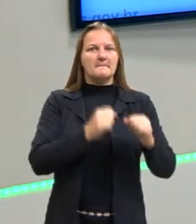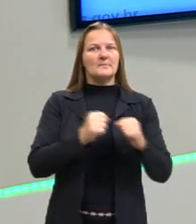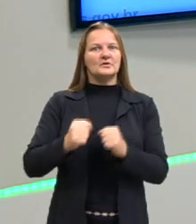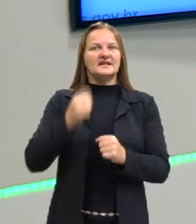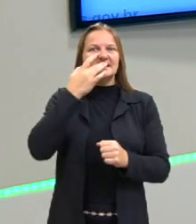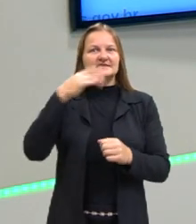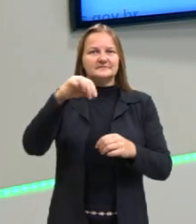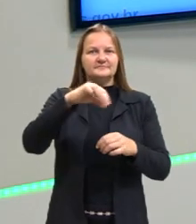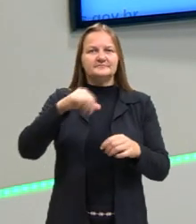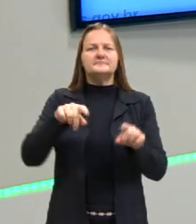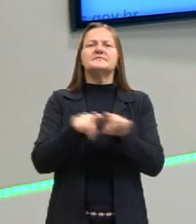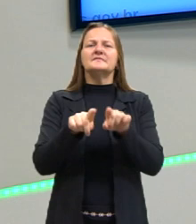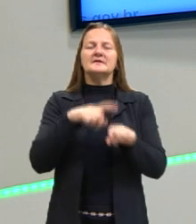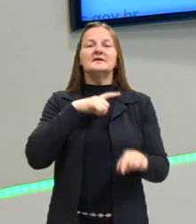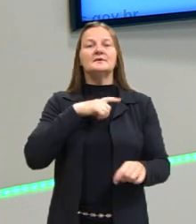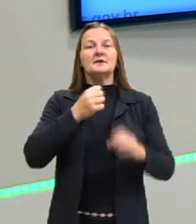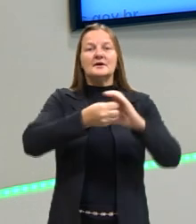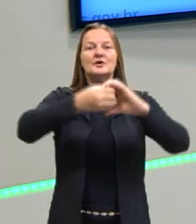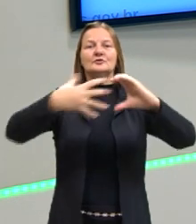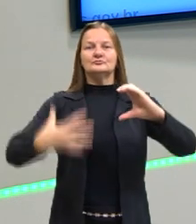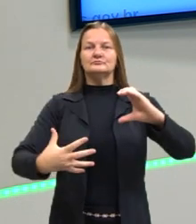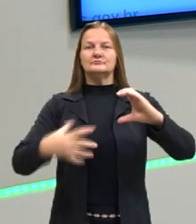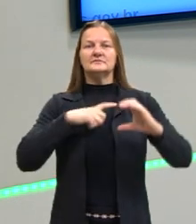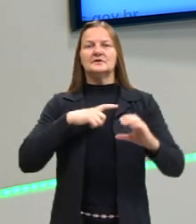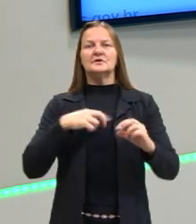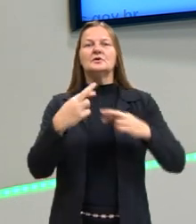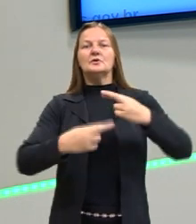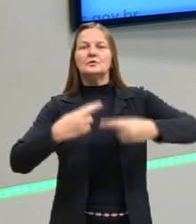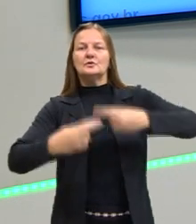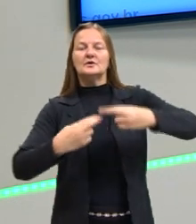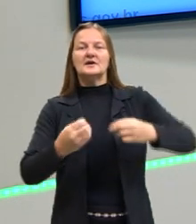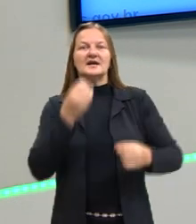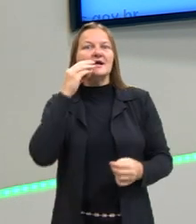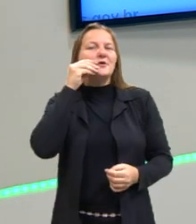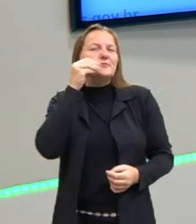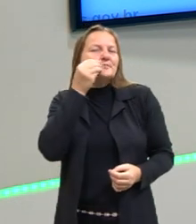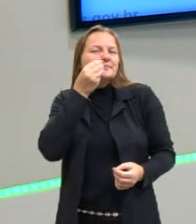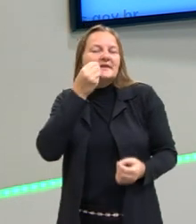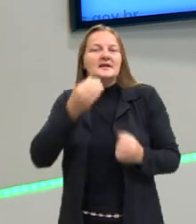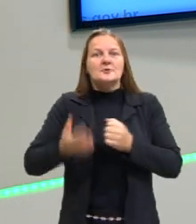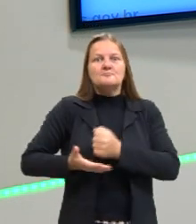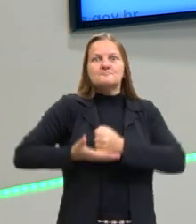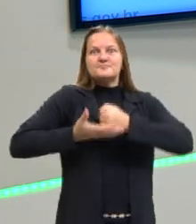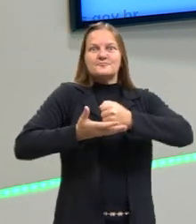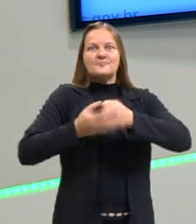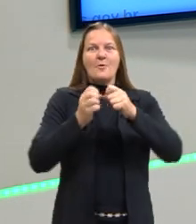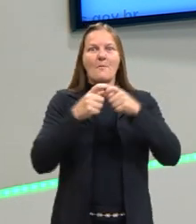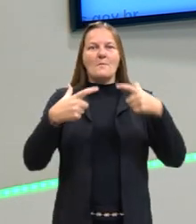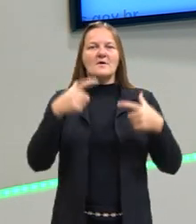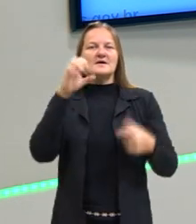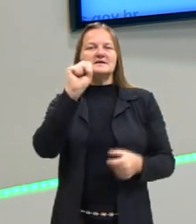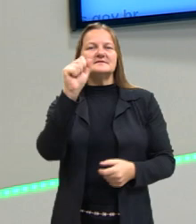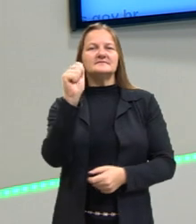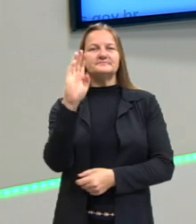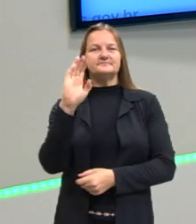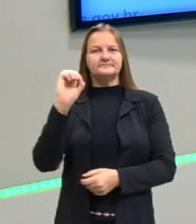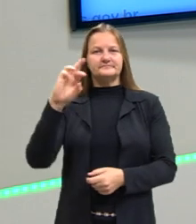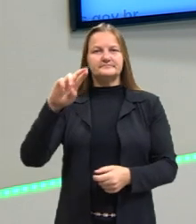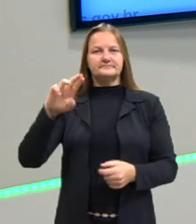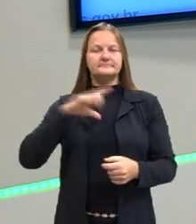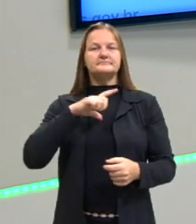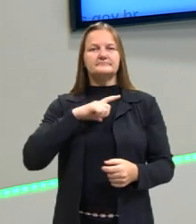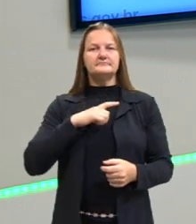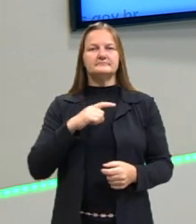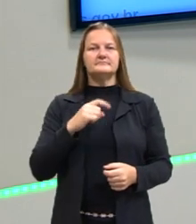salgar os alimentos, ele tem a característica de ser um realçador de sabor. Ou seja, ele aumenta o sabor do que já